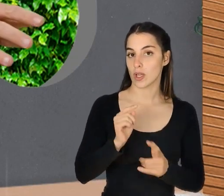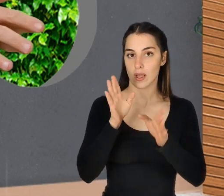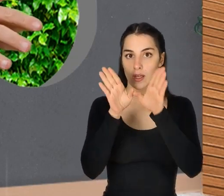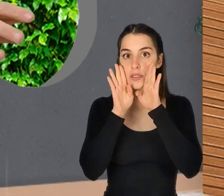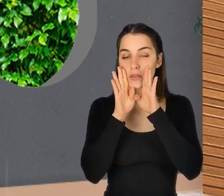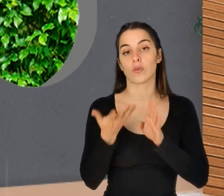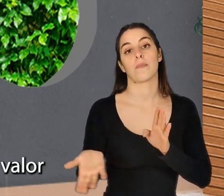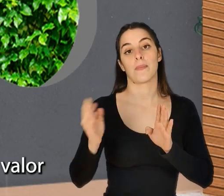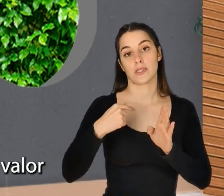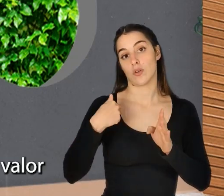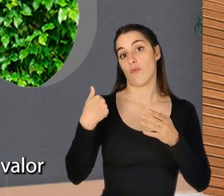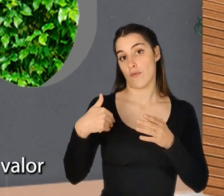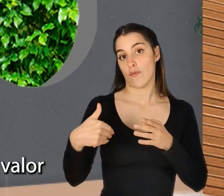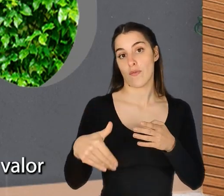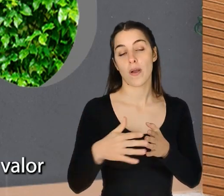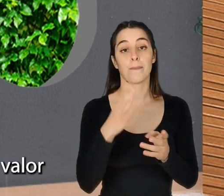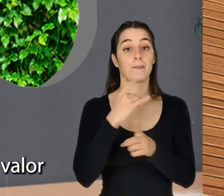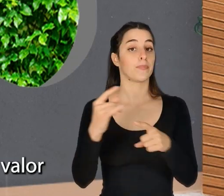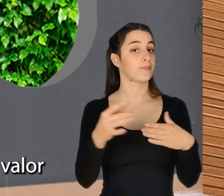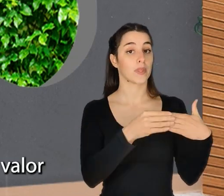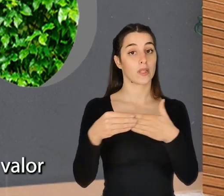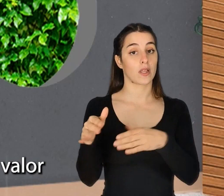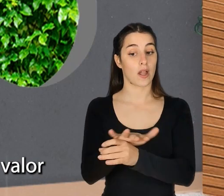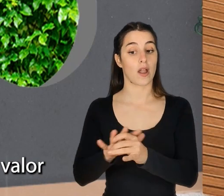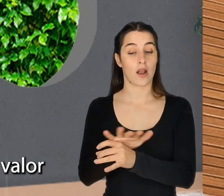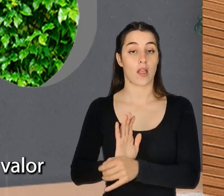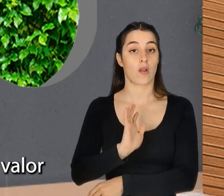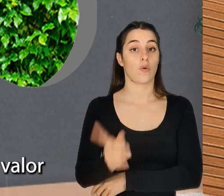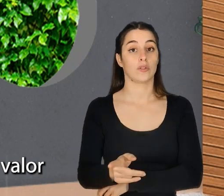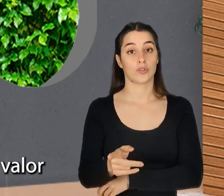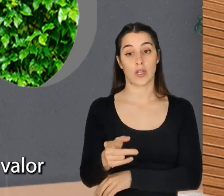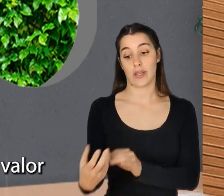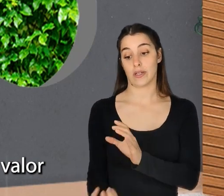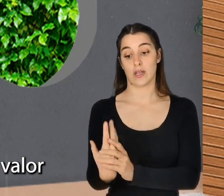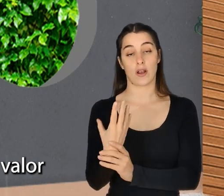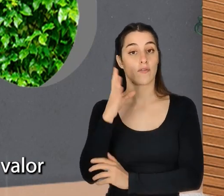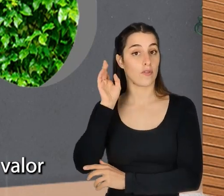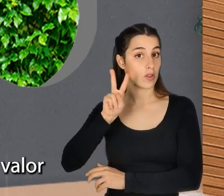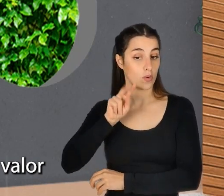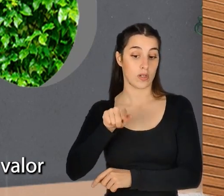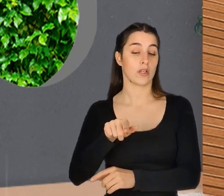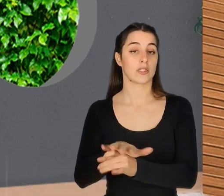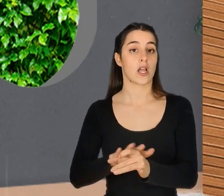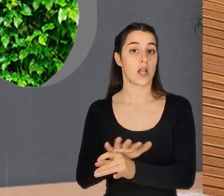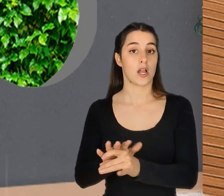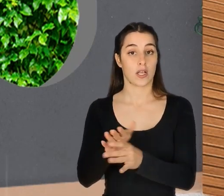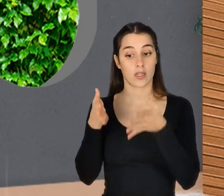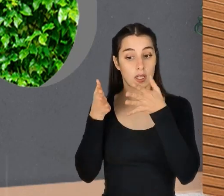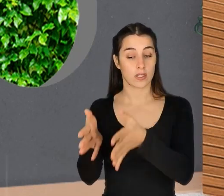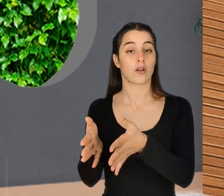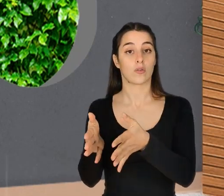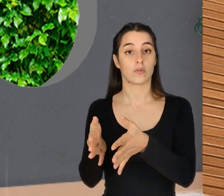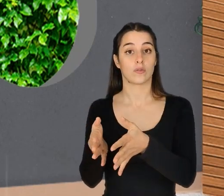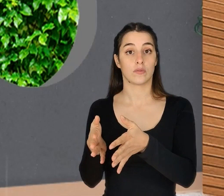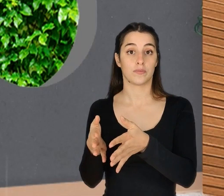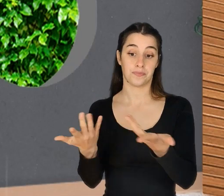atento, até porque o líder de uma determinada área, a função dele é criar valor numa determinada